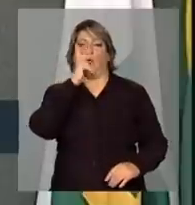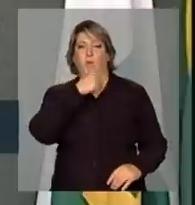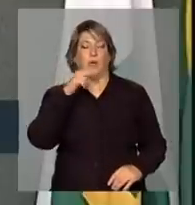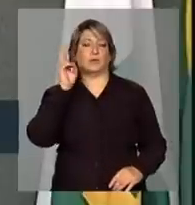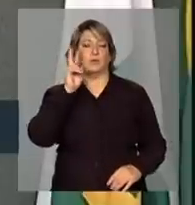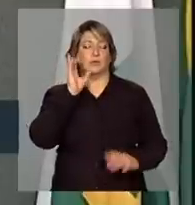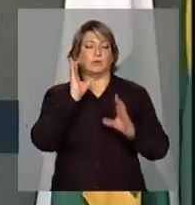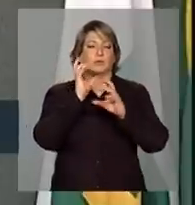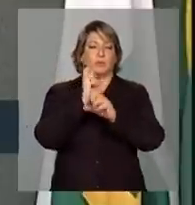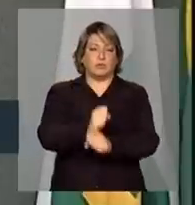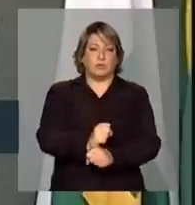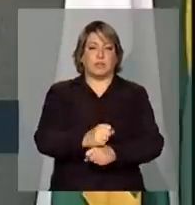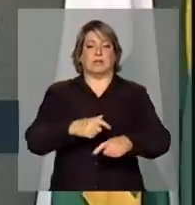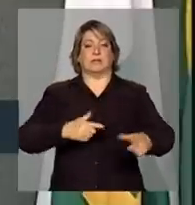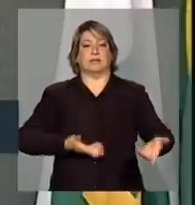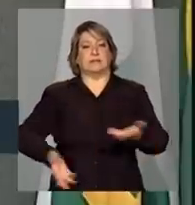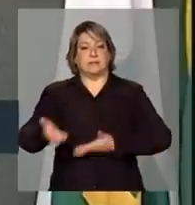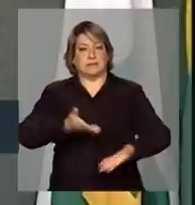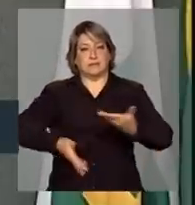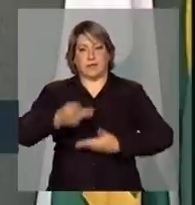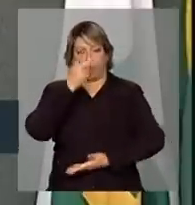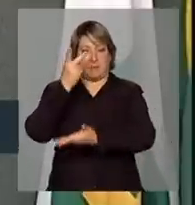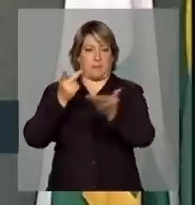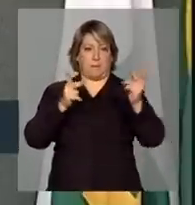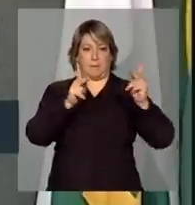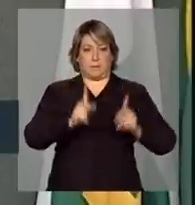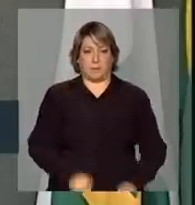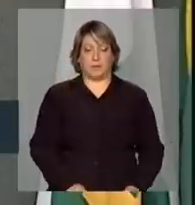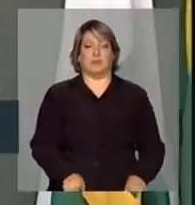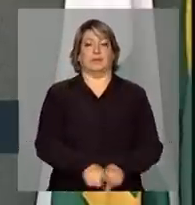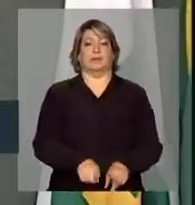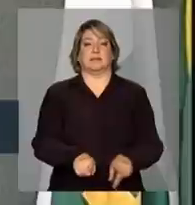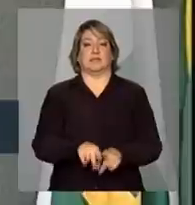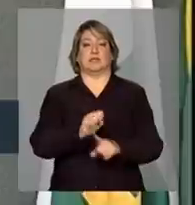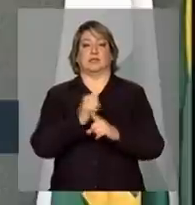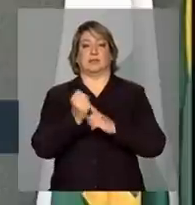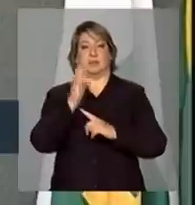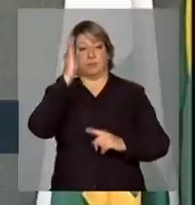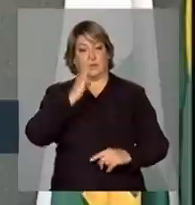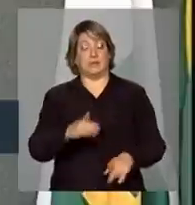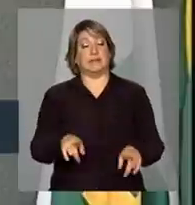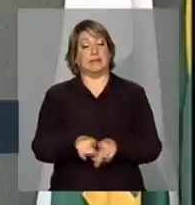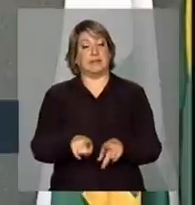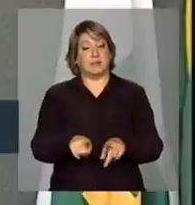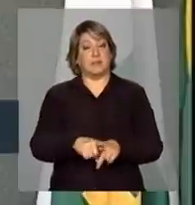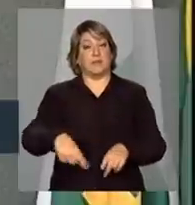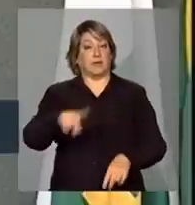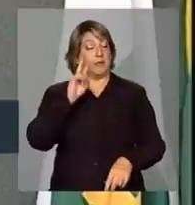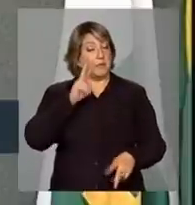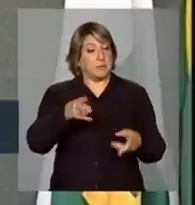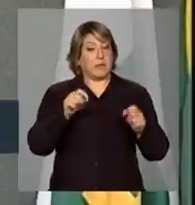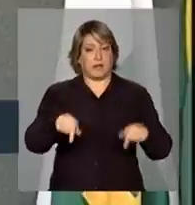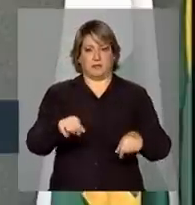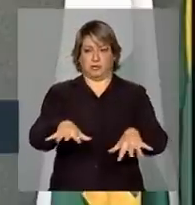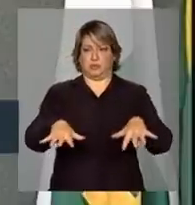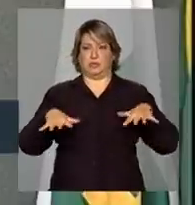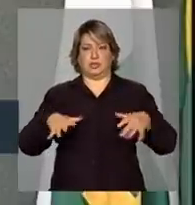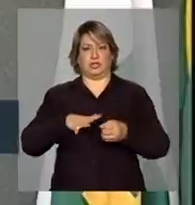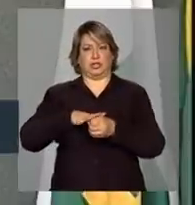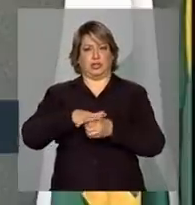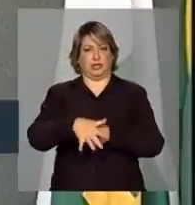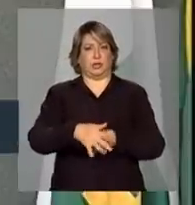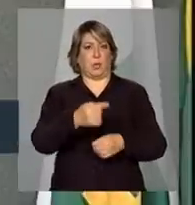prestado à população e à sociedade brasileira. E, por isso mesmo, vocês estão percebendo que esse auditório está cheio,